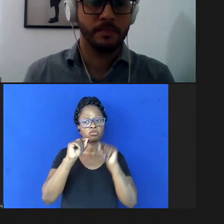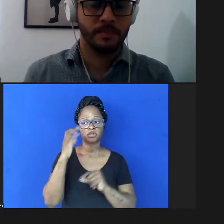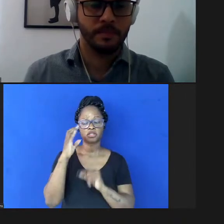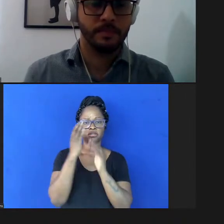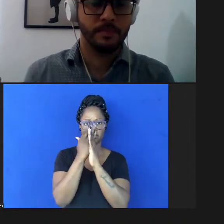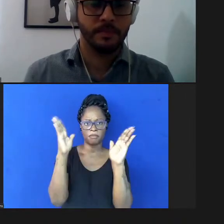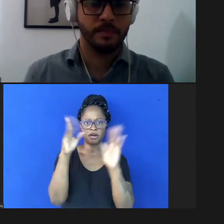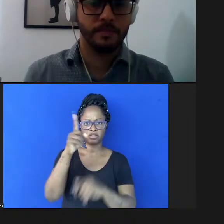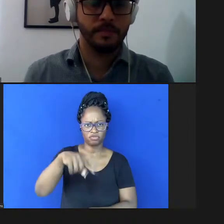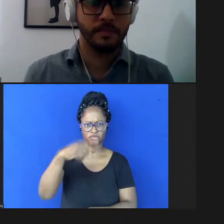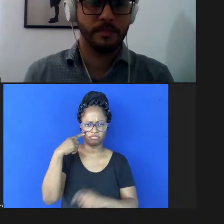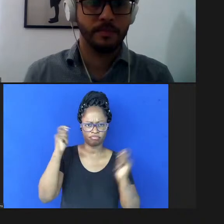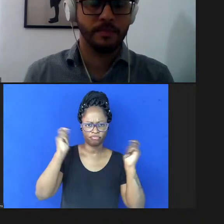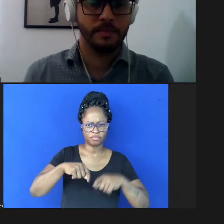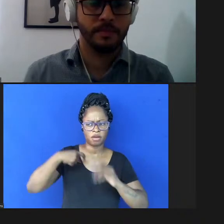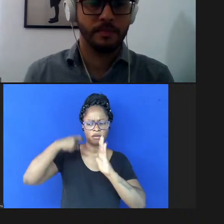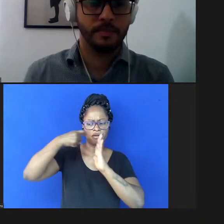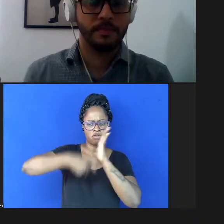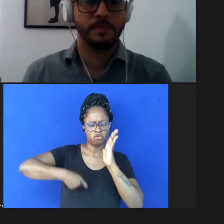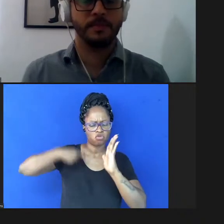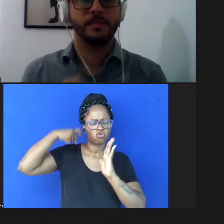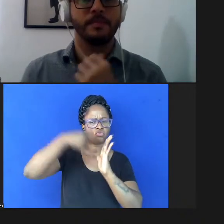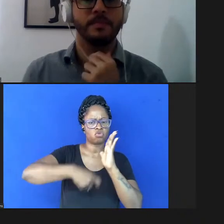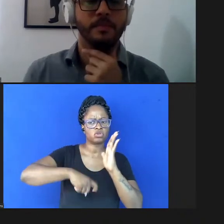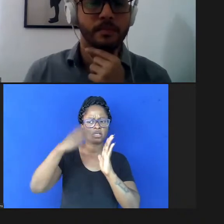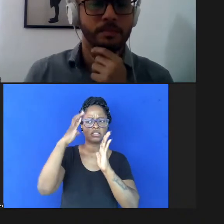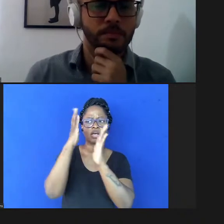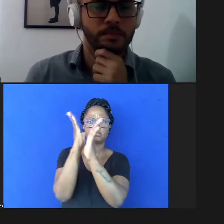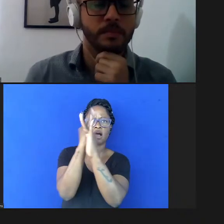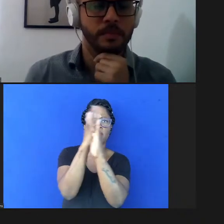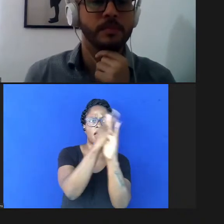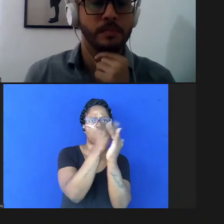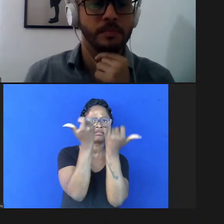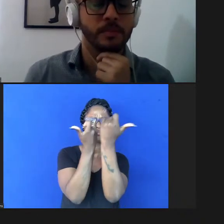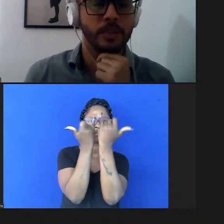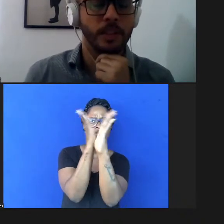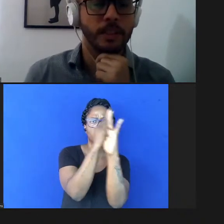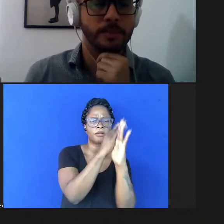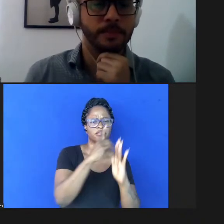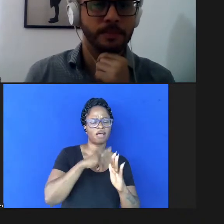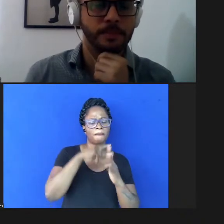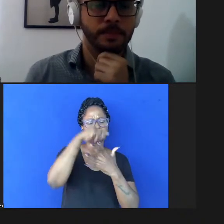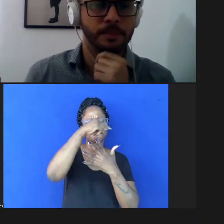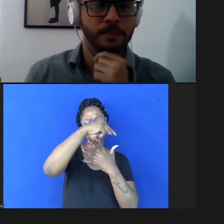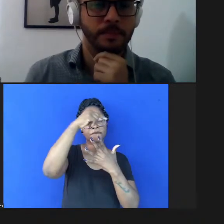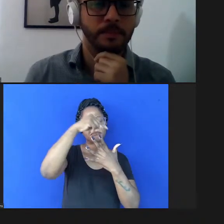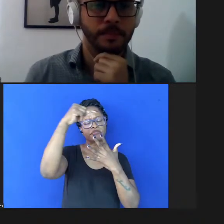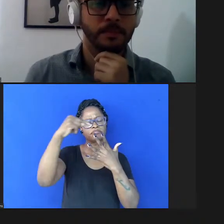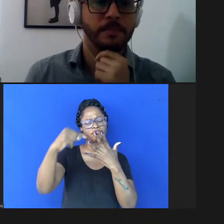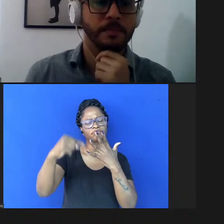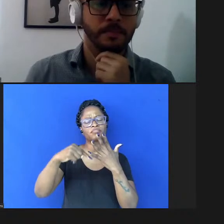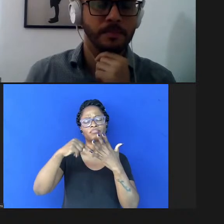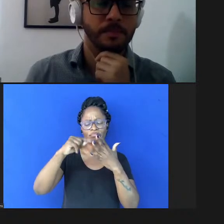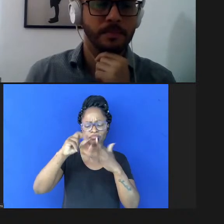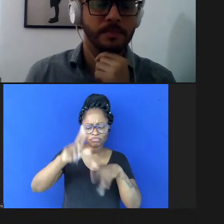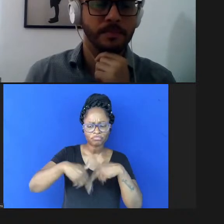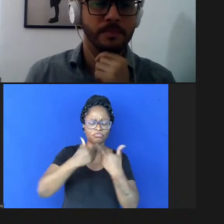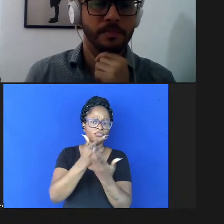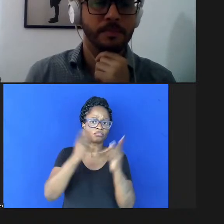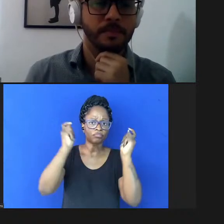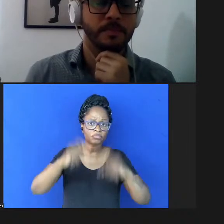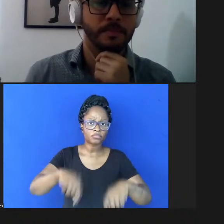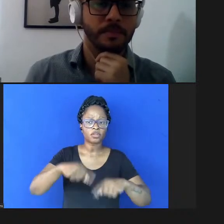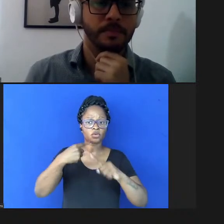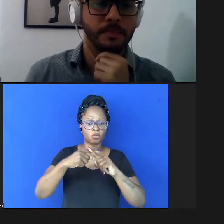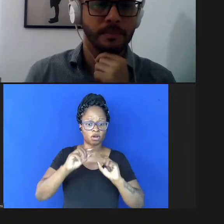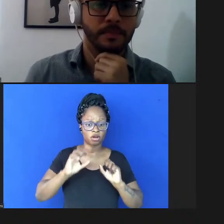você luta pela ciência aberta e tem muitas razões adicionais que vão além da defesa do